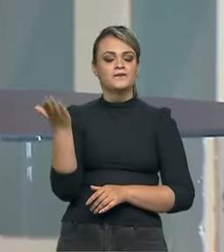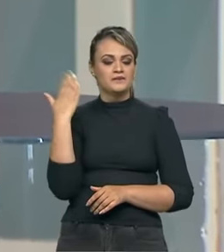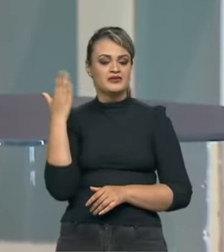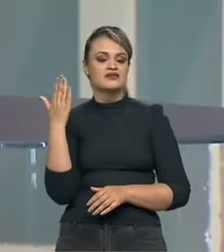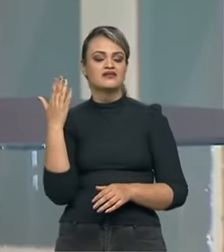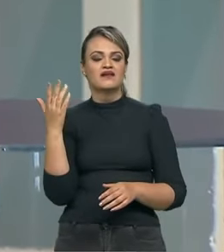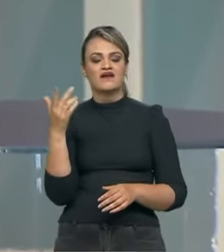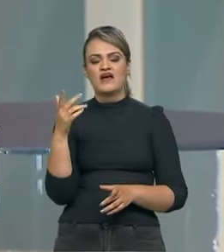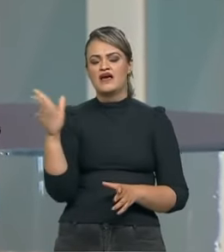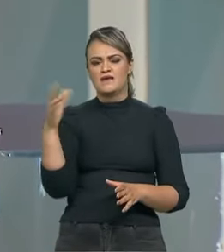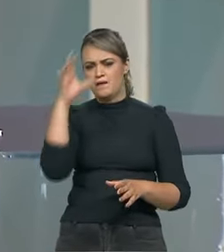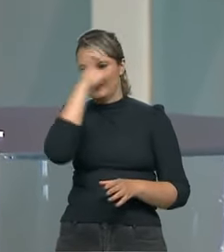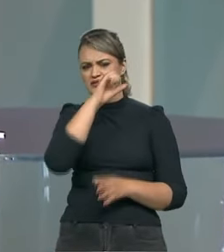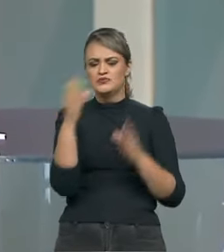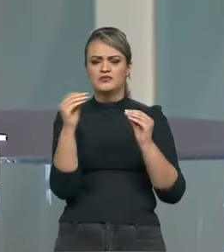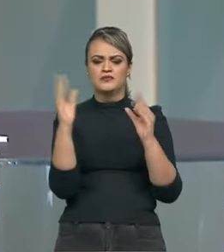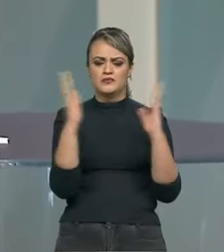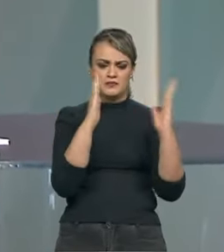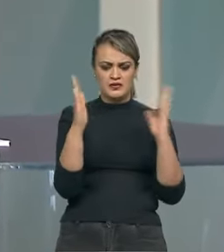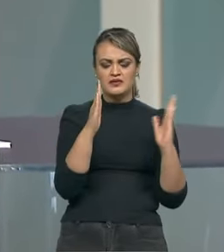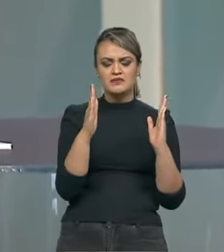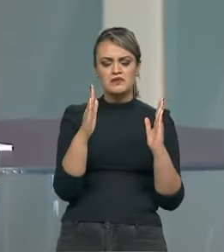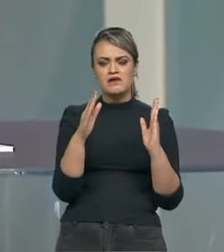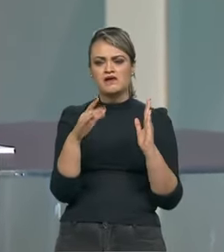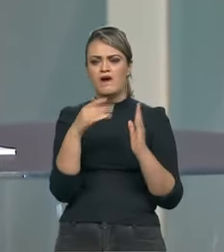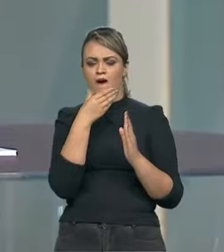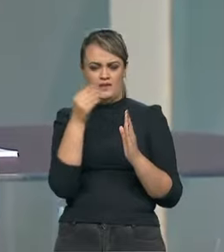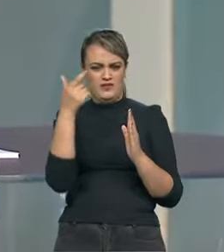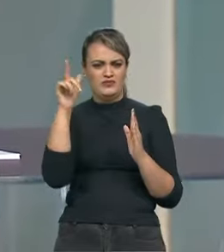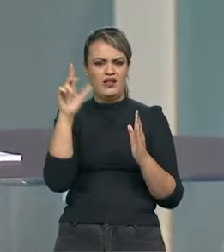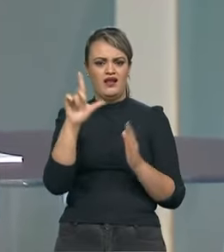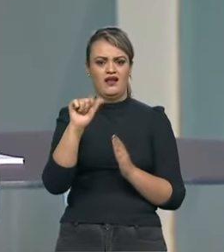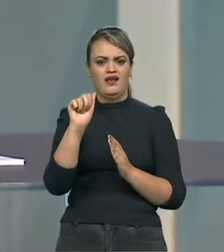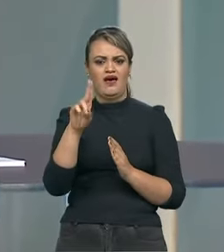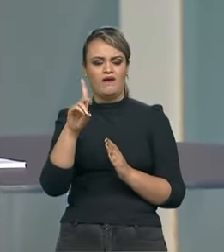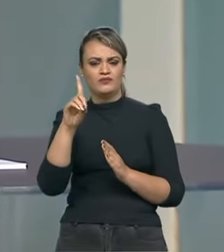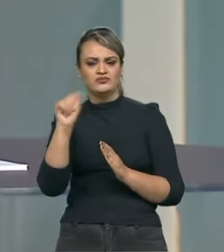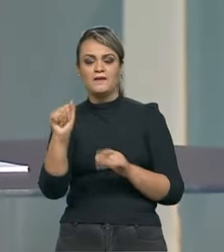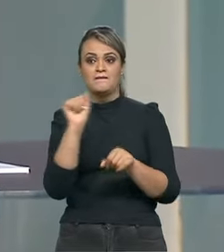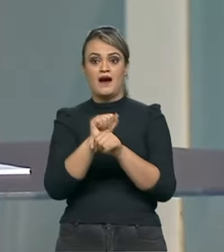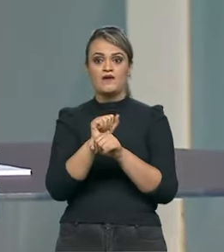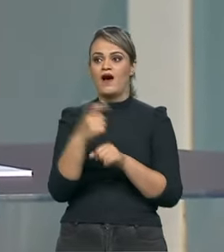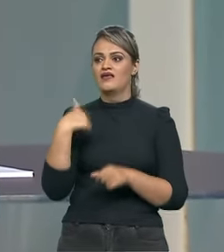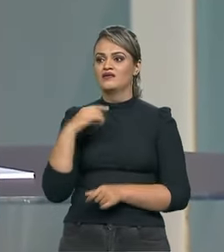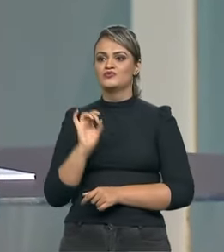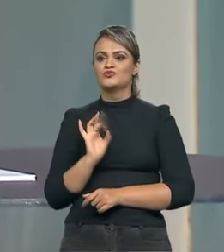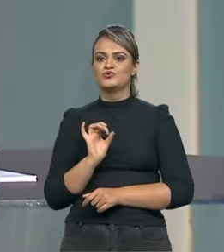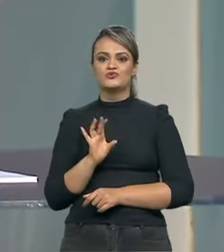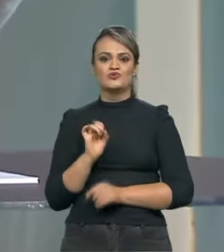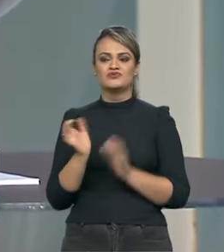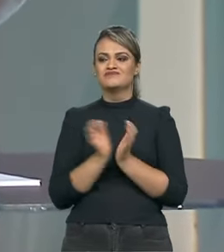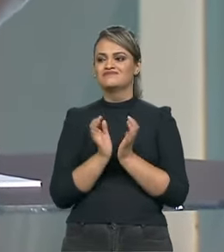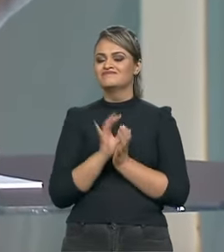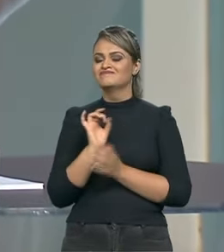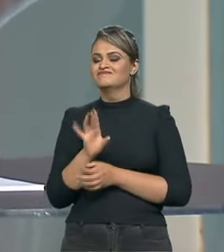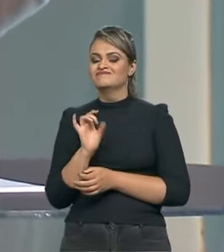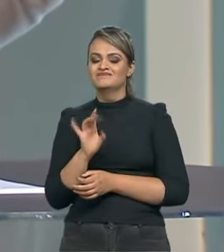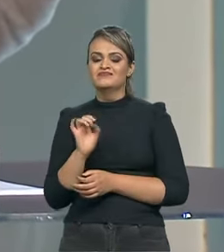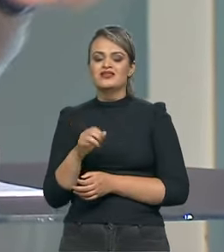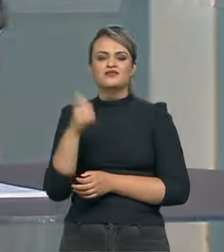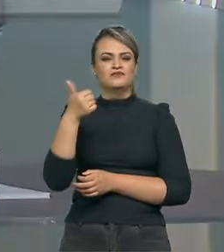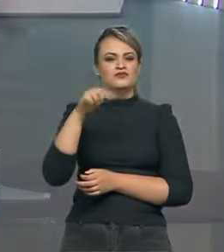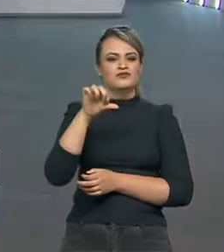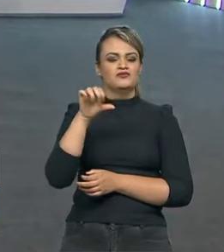Eu aprendi muito com o primeiro ano com o Lauda e aí depois o Lauda parou de correr, eu fiquei sozinho no time, praticamente. Nesse ano de